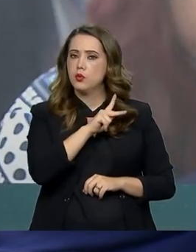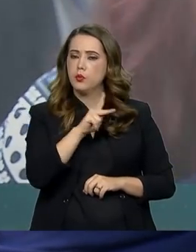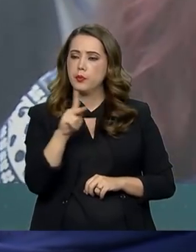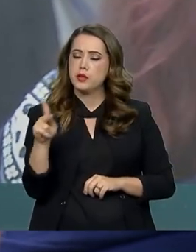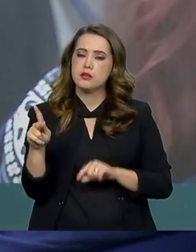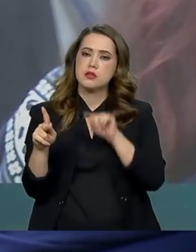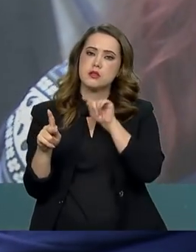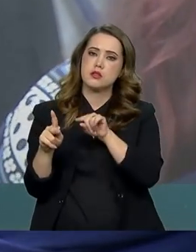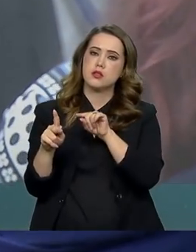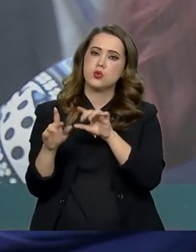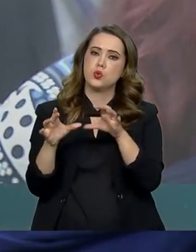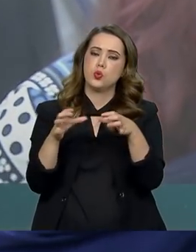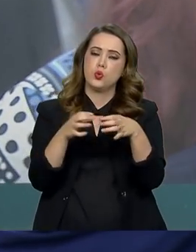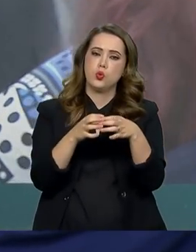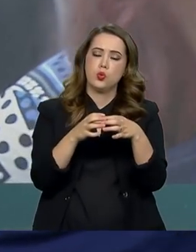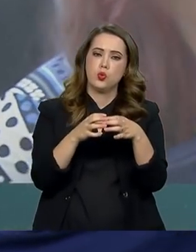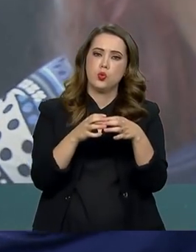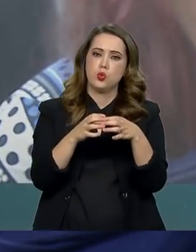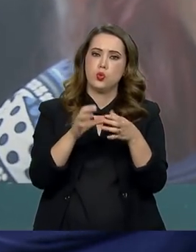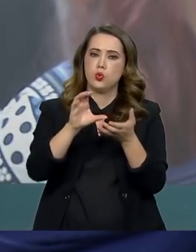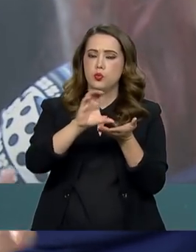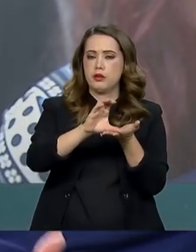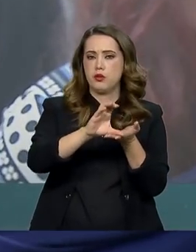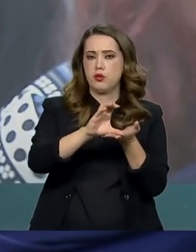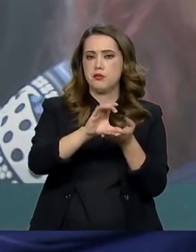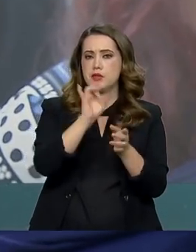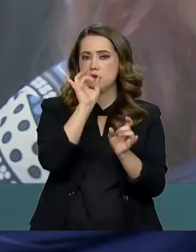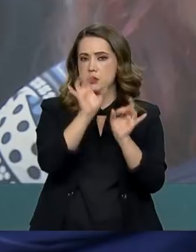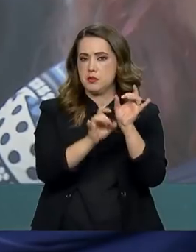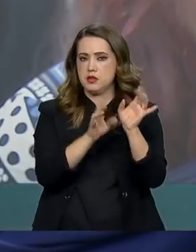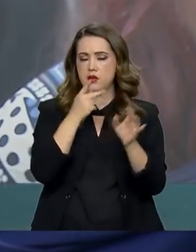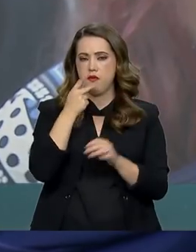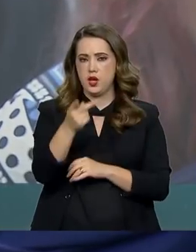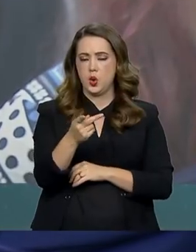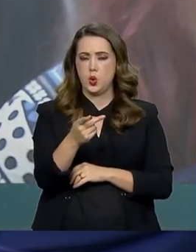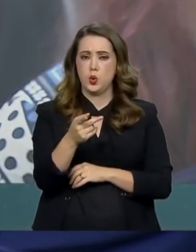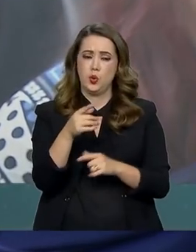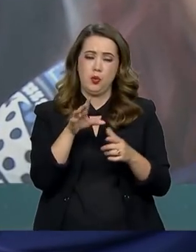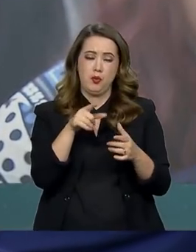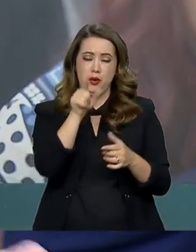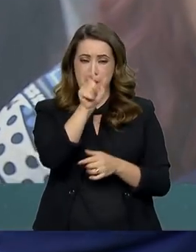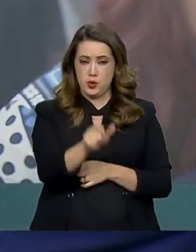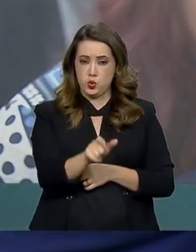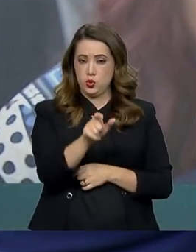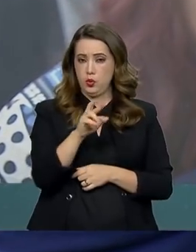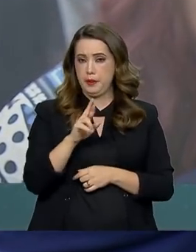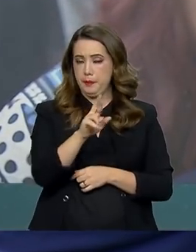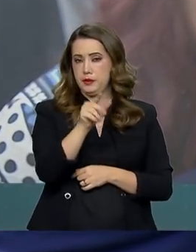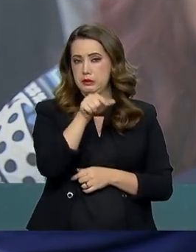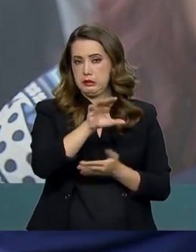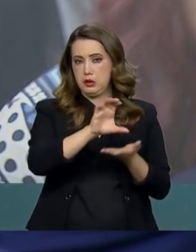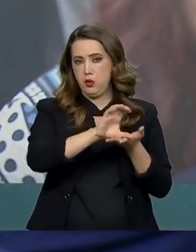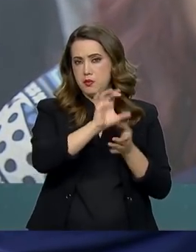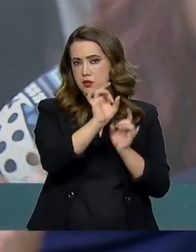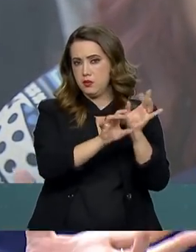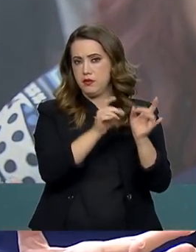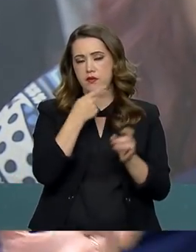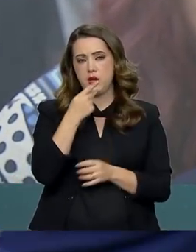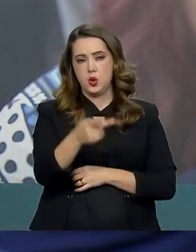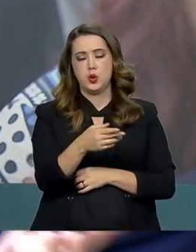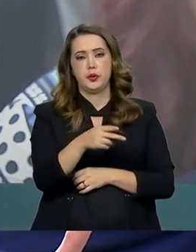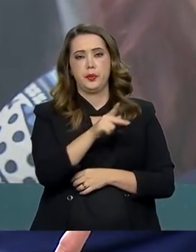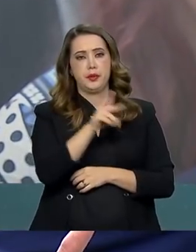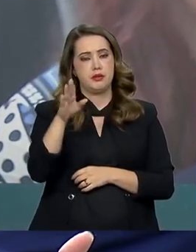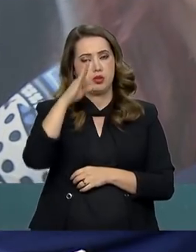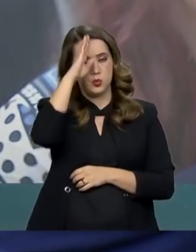da comissão especial a respeito das prioridades do governo. Ele fez uma crítica dizendo que o presidente não tem noção de